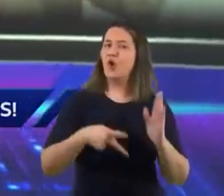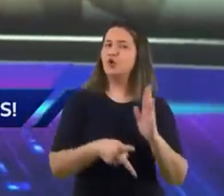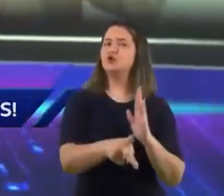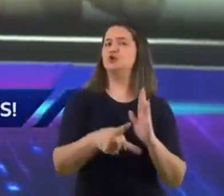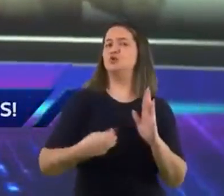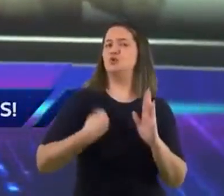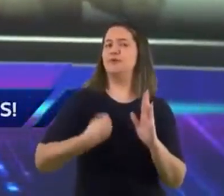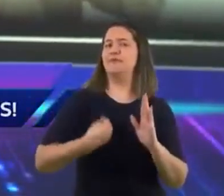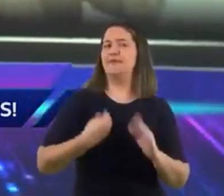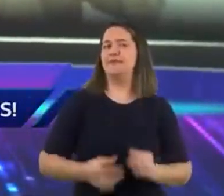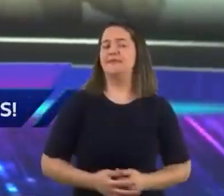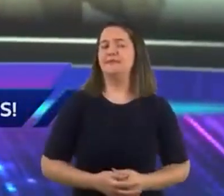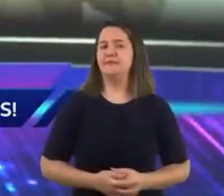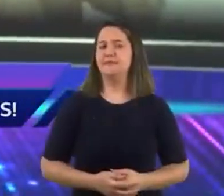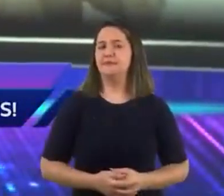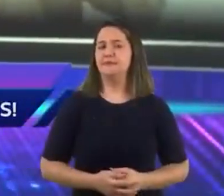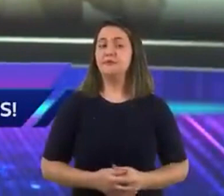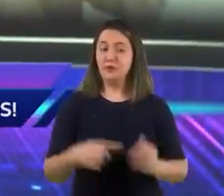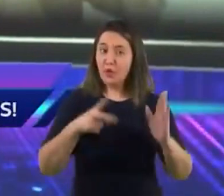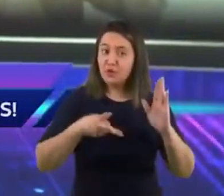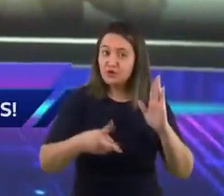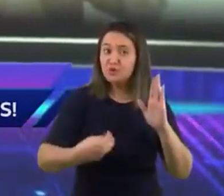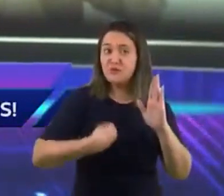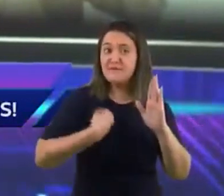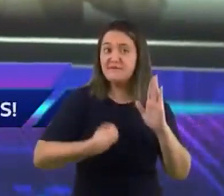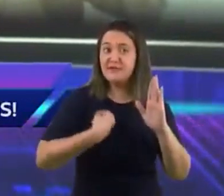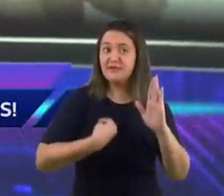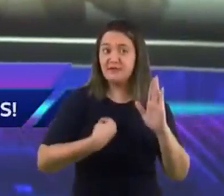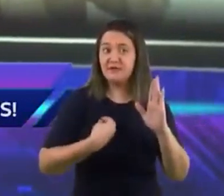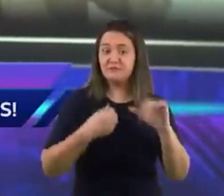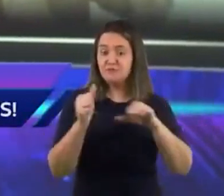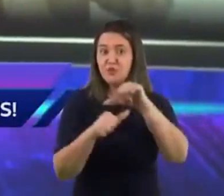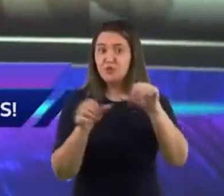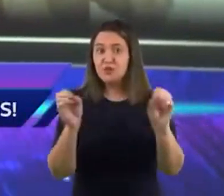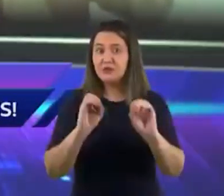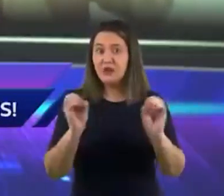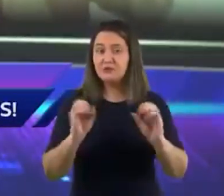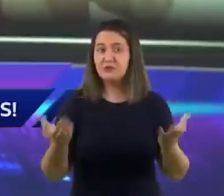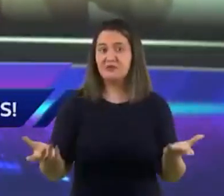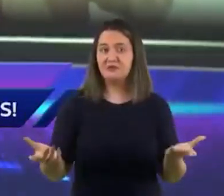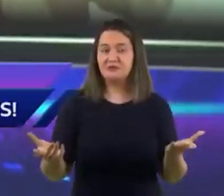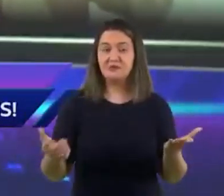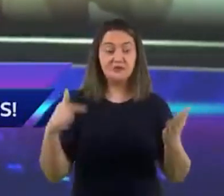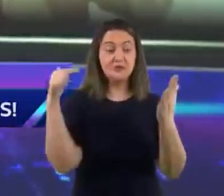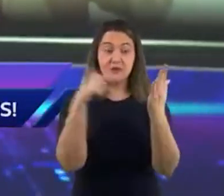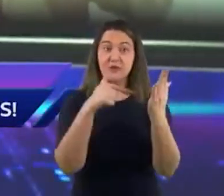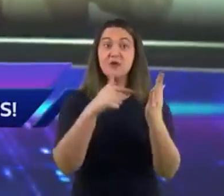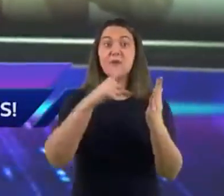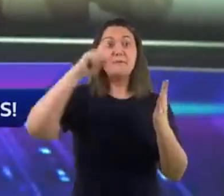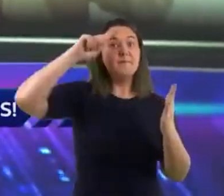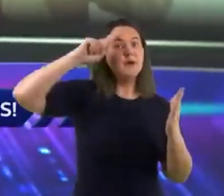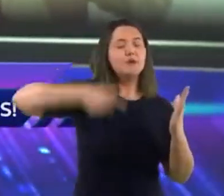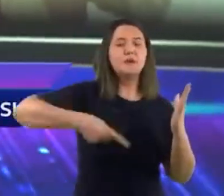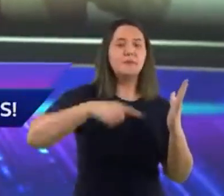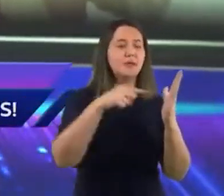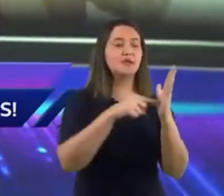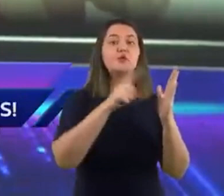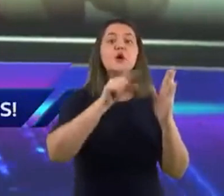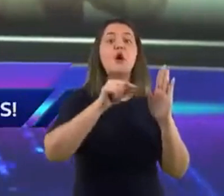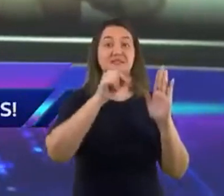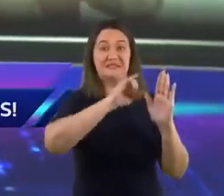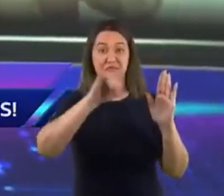mandamento continua em vigor, sem ir para nenhum outro texto bíblico. Este mandamento é o maior